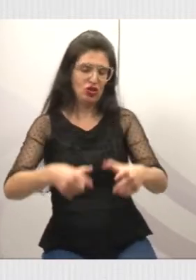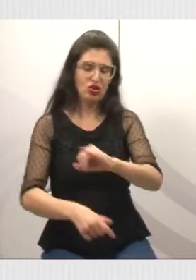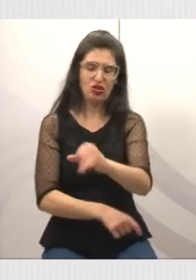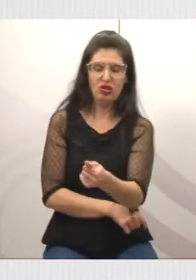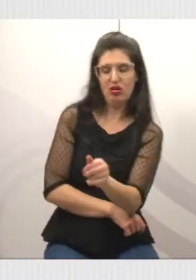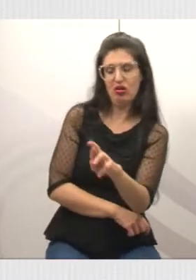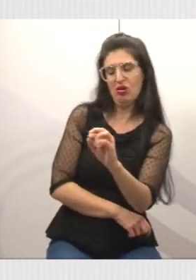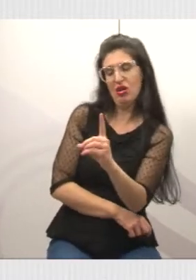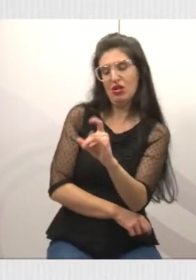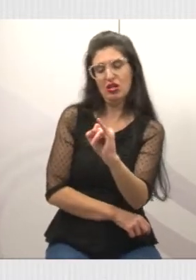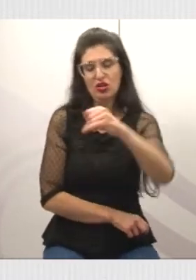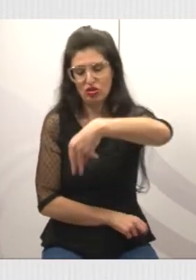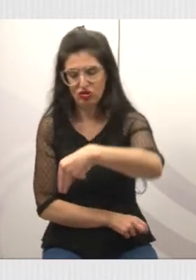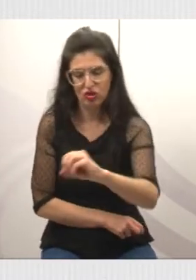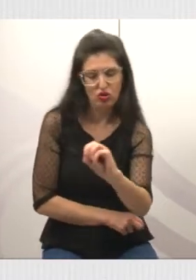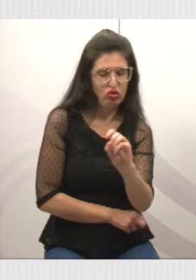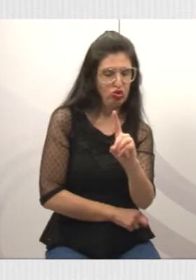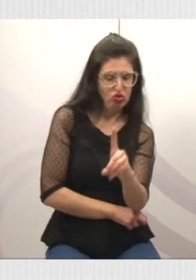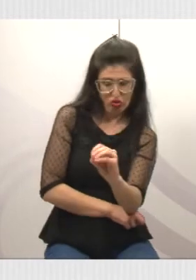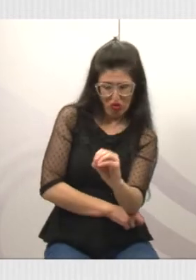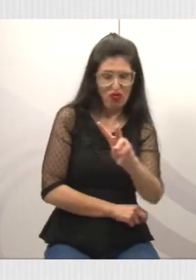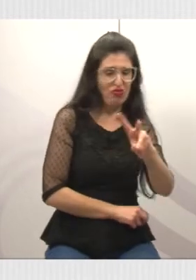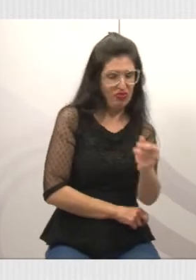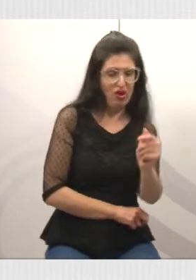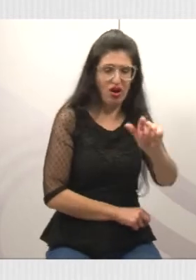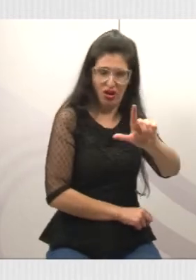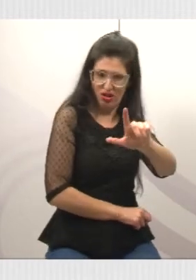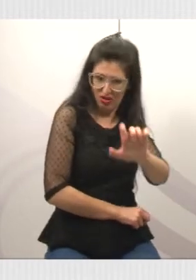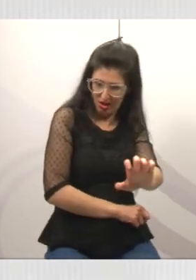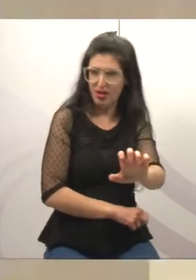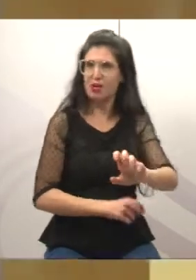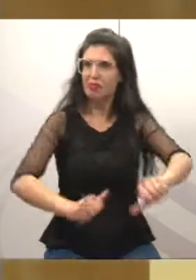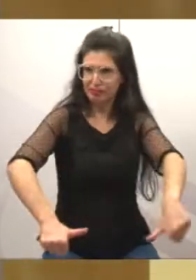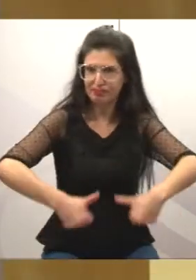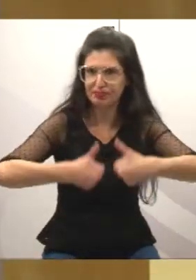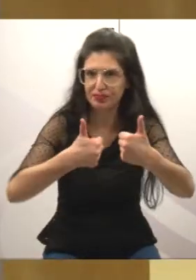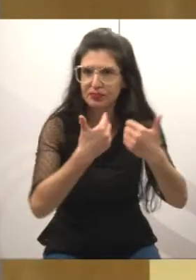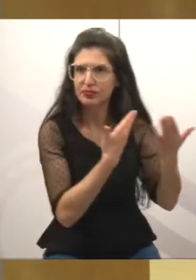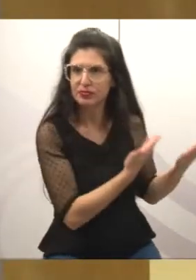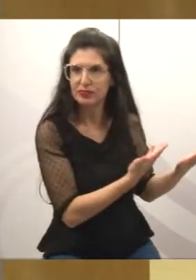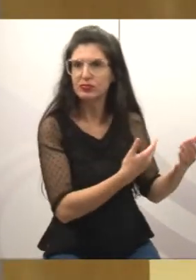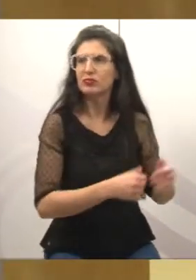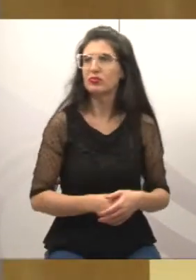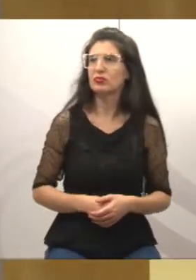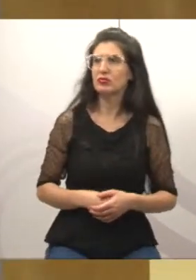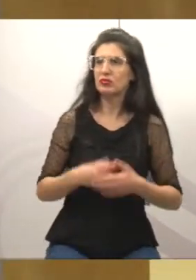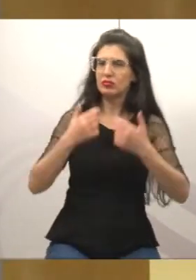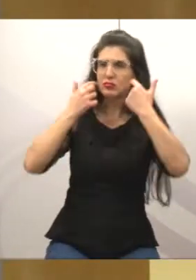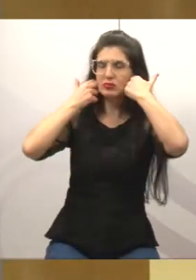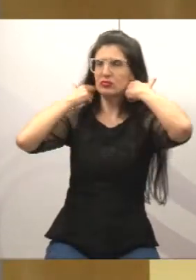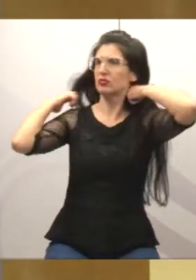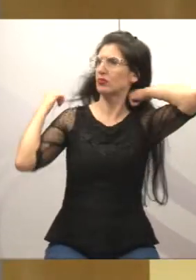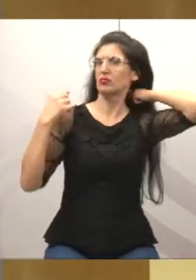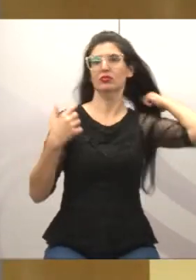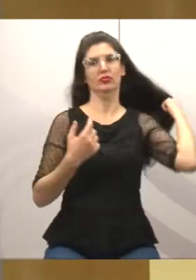pedido aqui, mas eu estou, pode retornar para mim aqui, por gentileza, eu estou